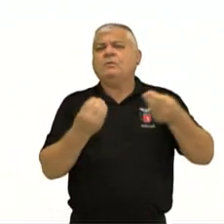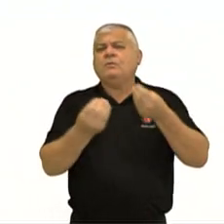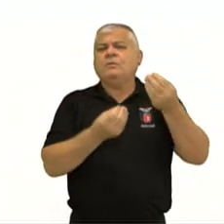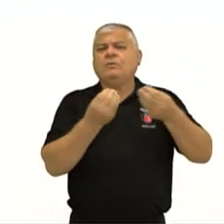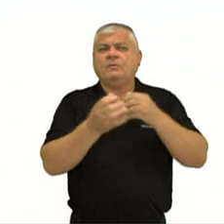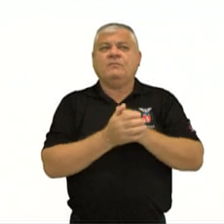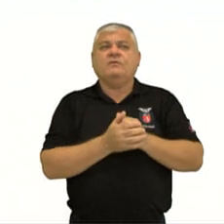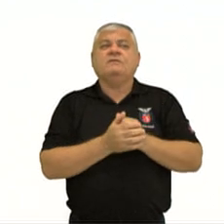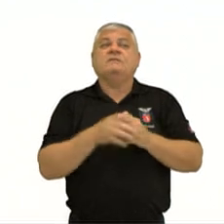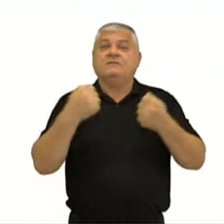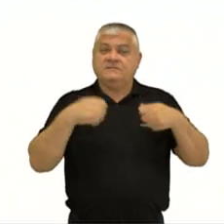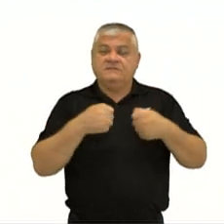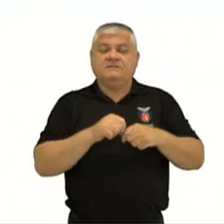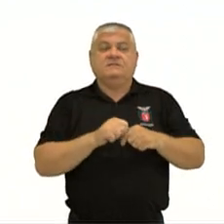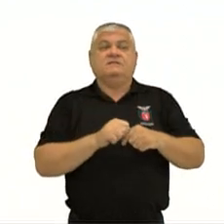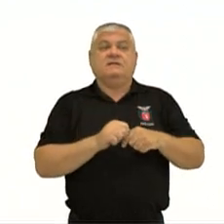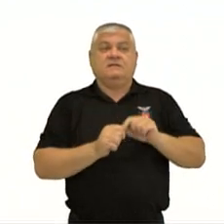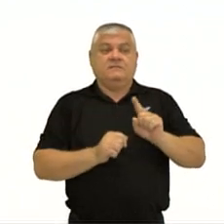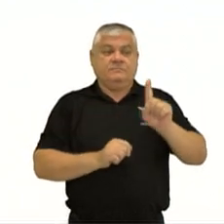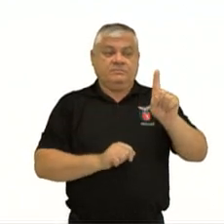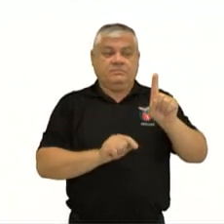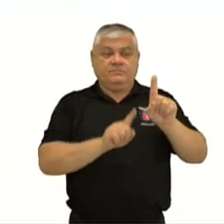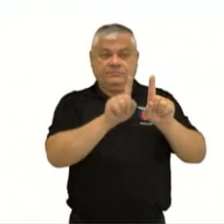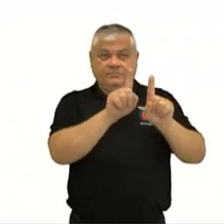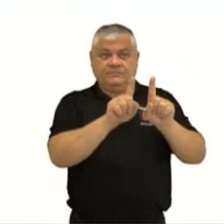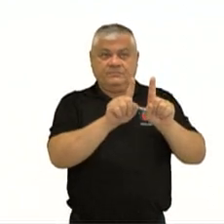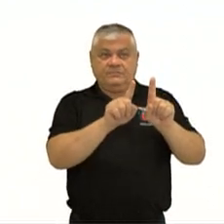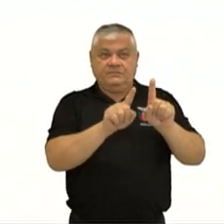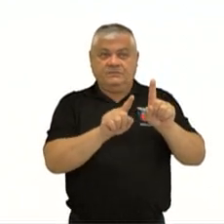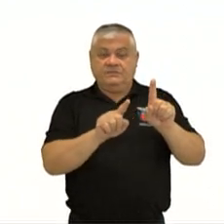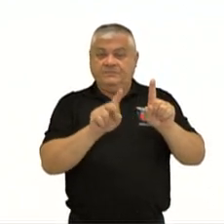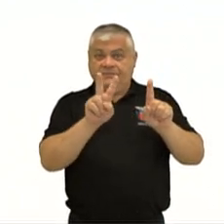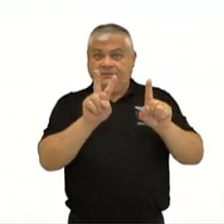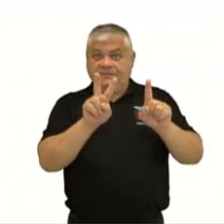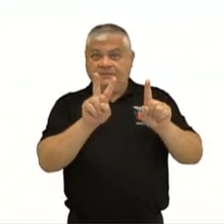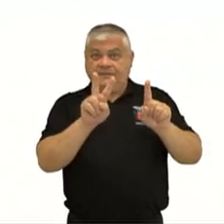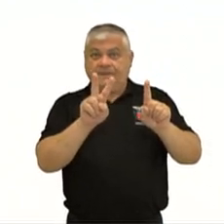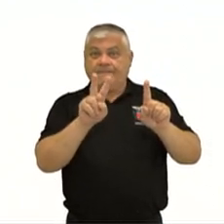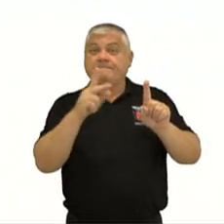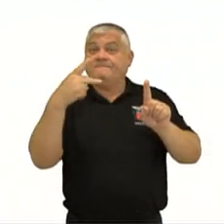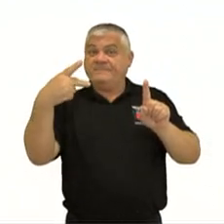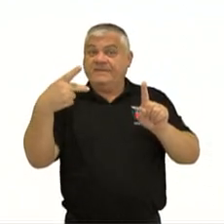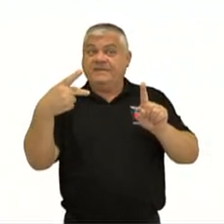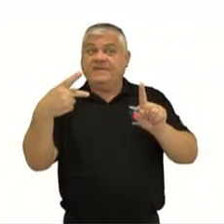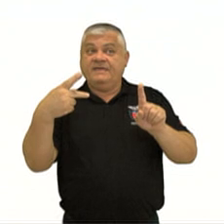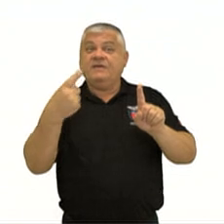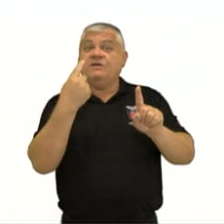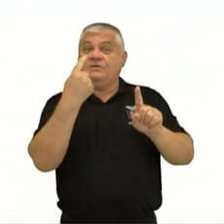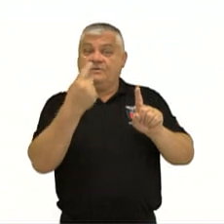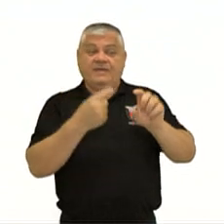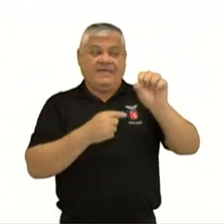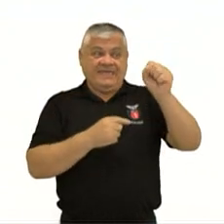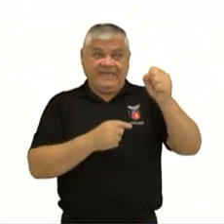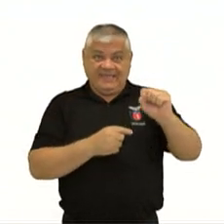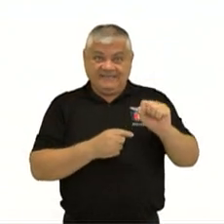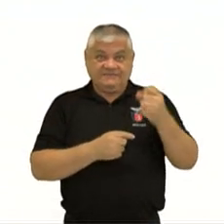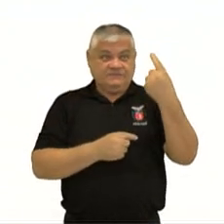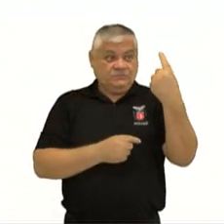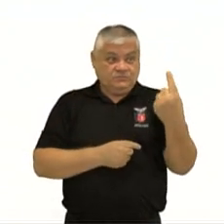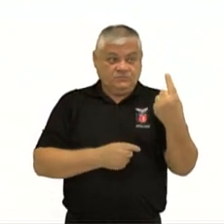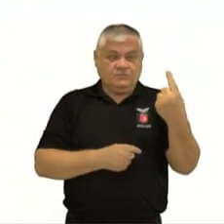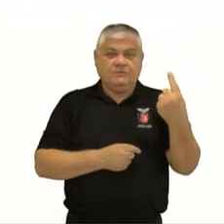Então eu vou ter aqui a possibilidade, eu tenho três orbitais P semi-preenchidos. Então ele faz duas ligações